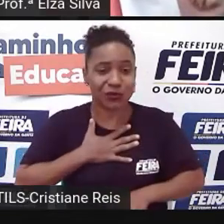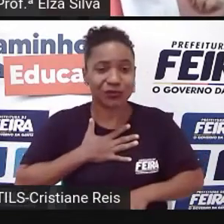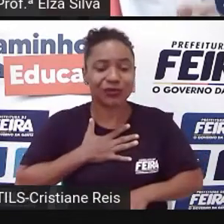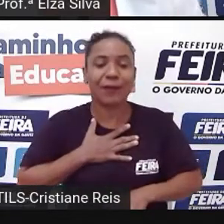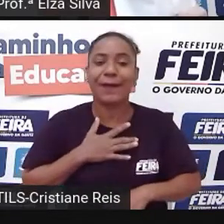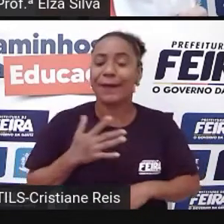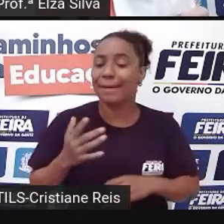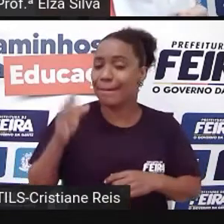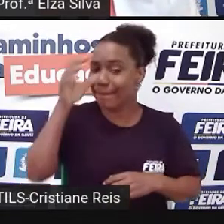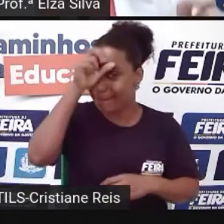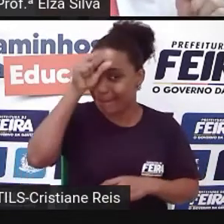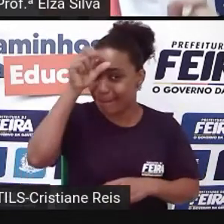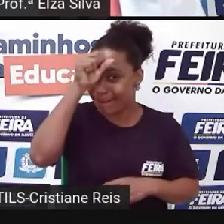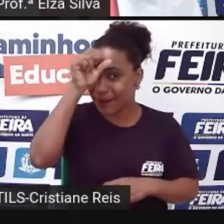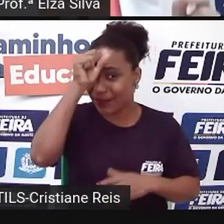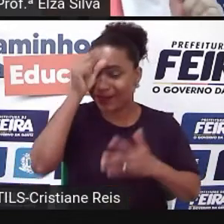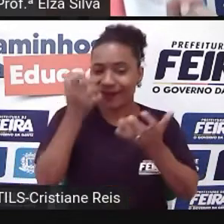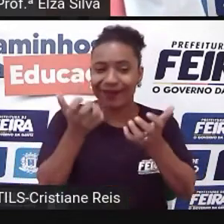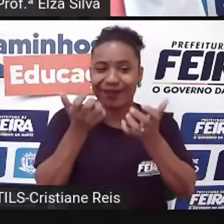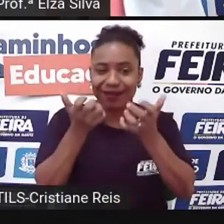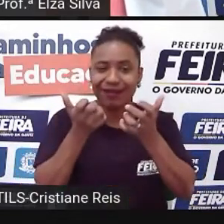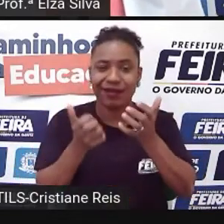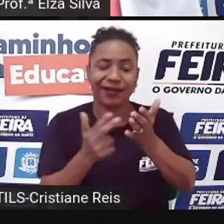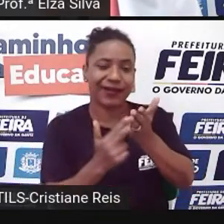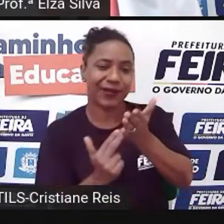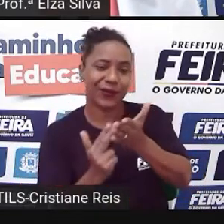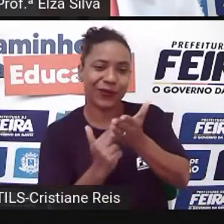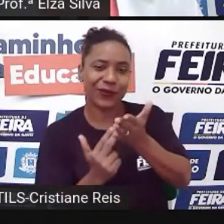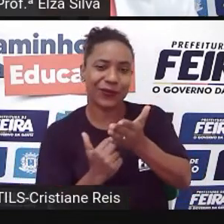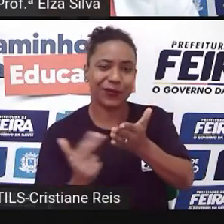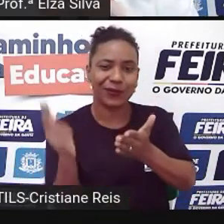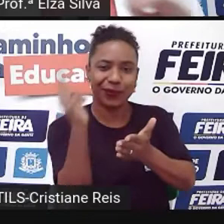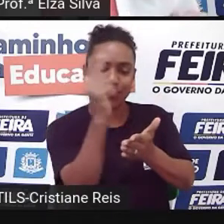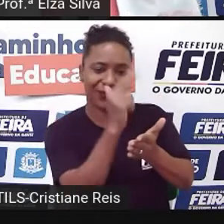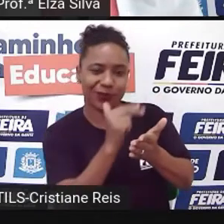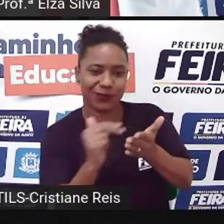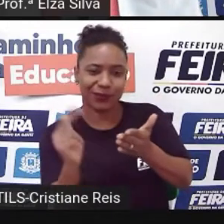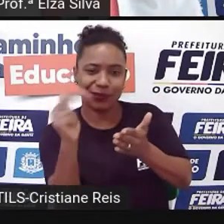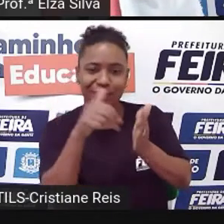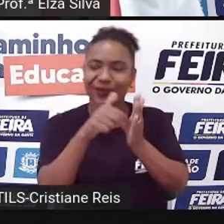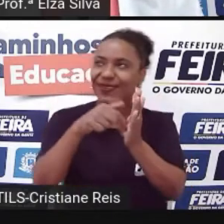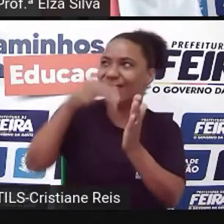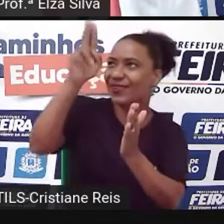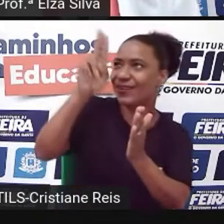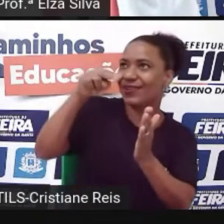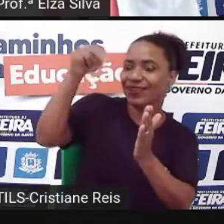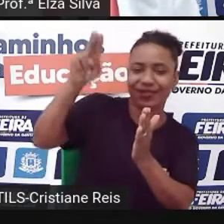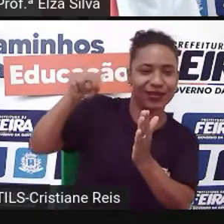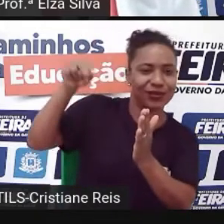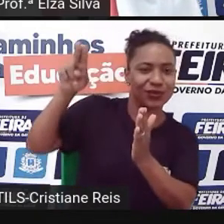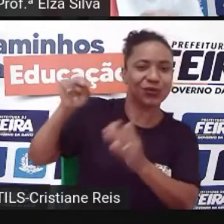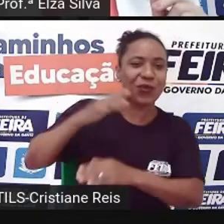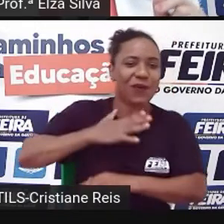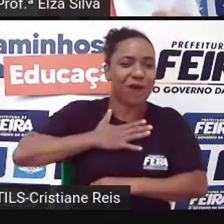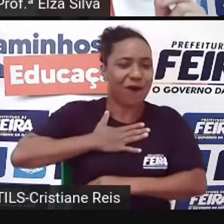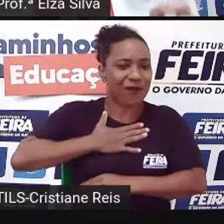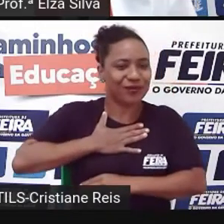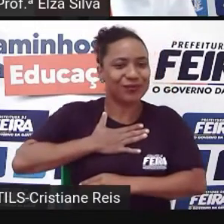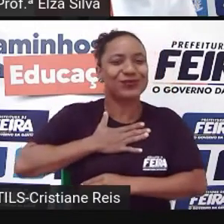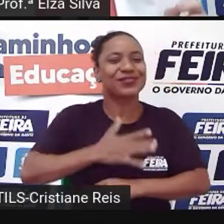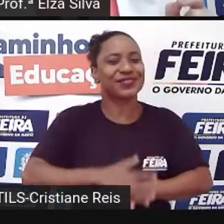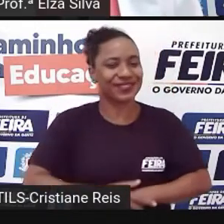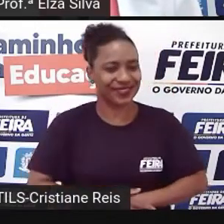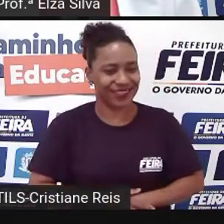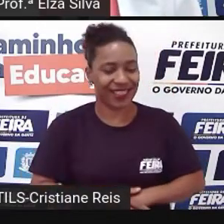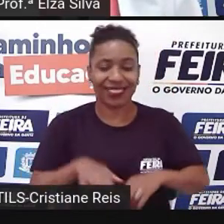ele quer aprender É pintar quadros Porque ele acha algo muito interessante Ele diz também